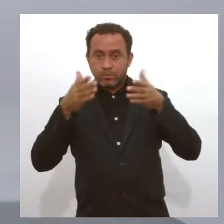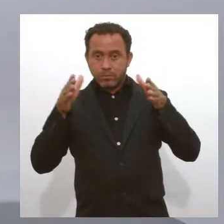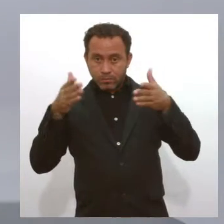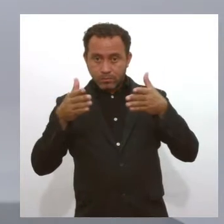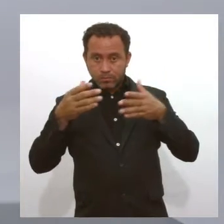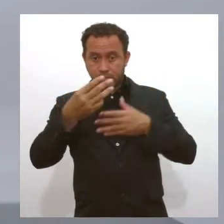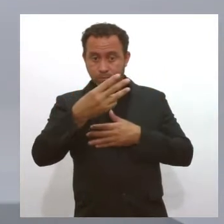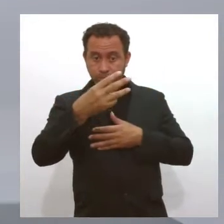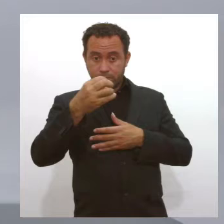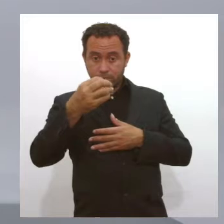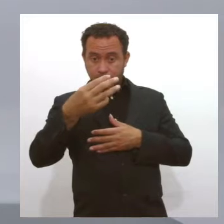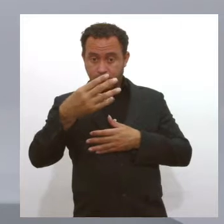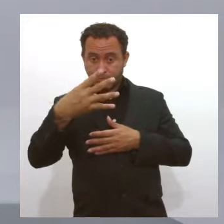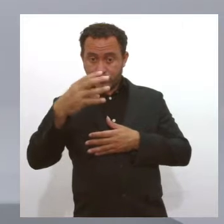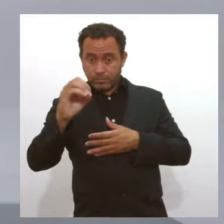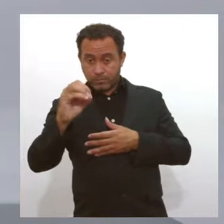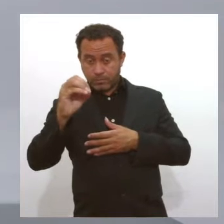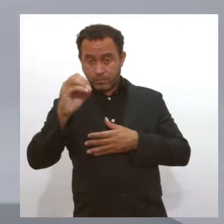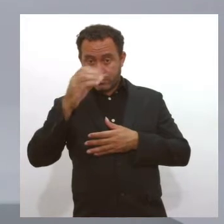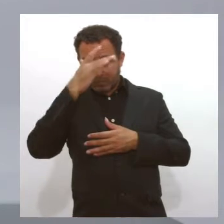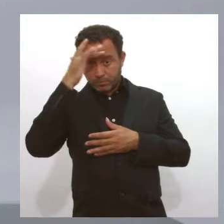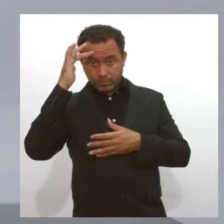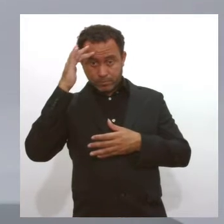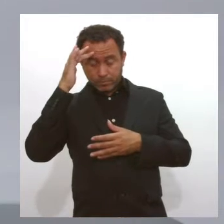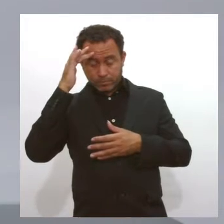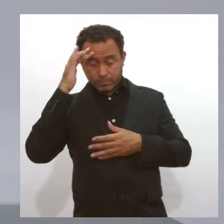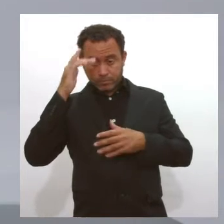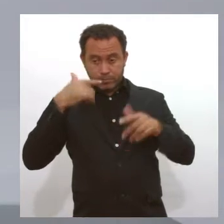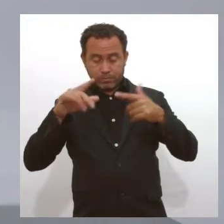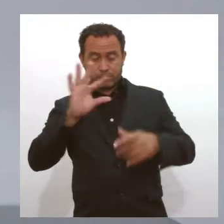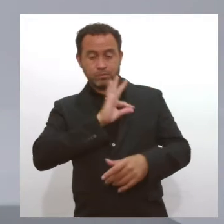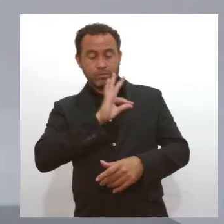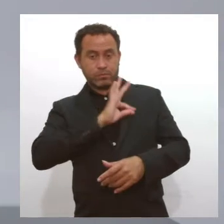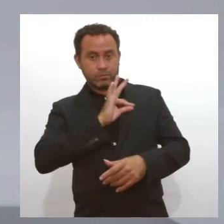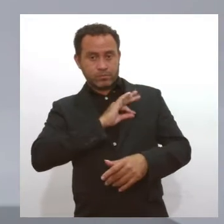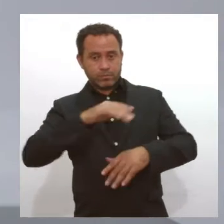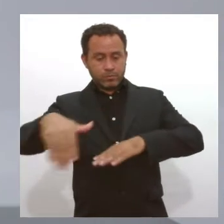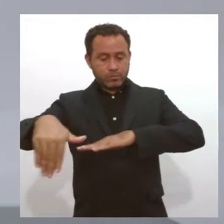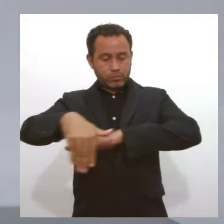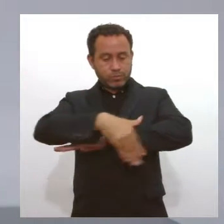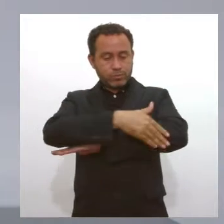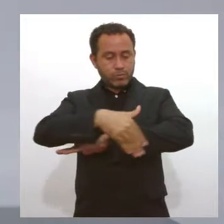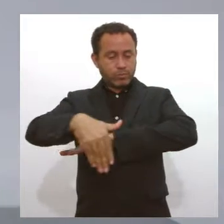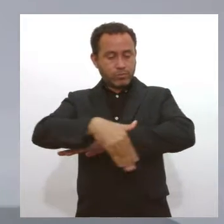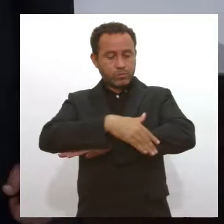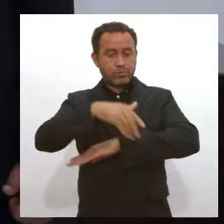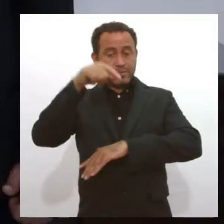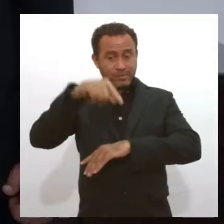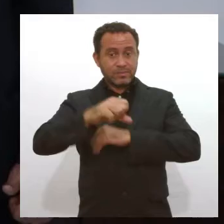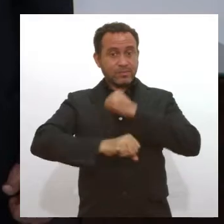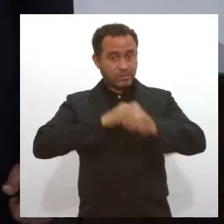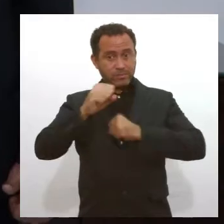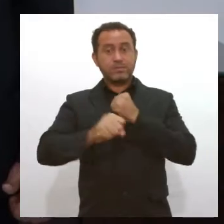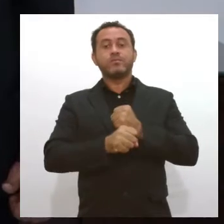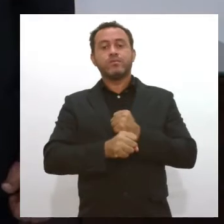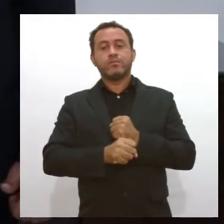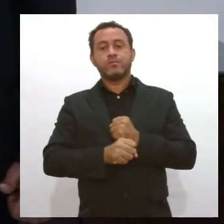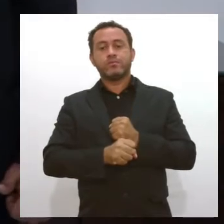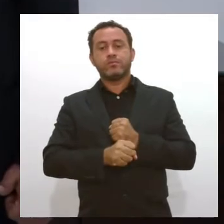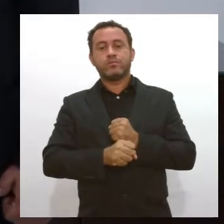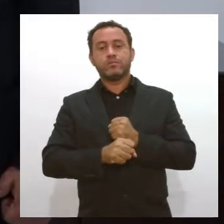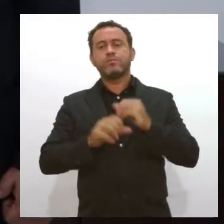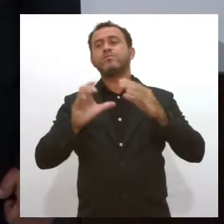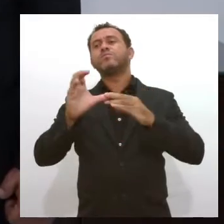esses 340 policiais militares estejam nas ruas de Sergipe ainda este ano. Agora, em relação a esses